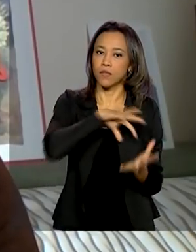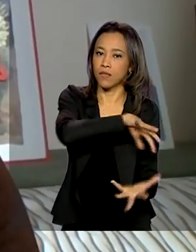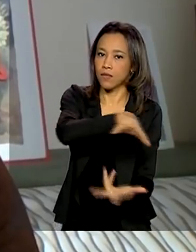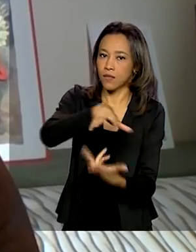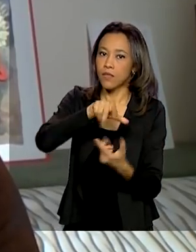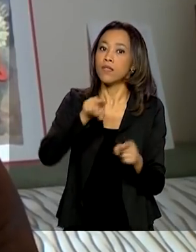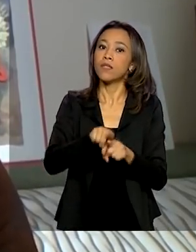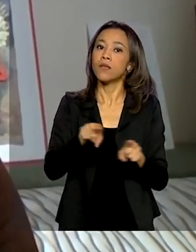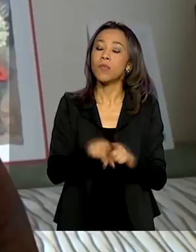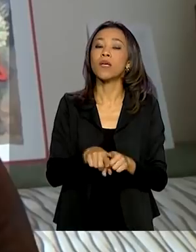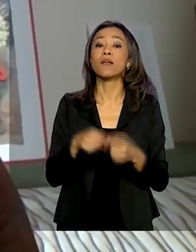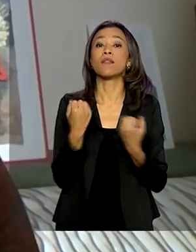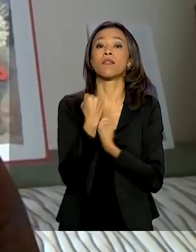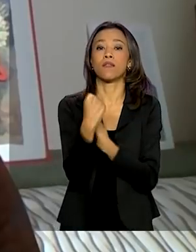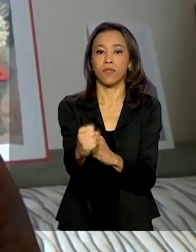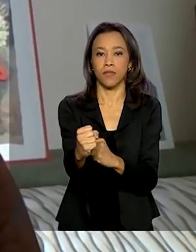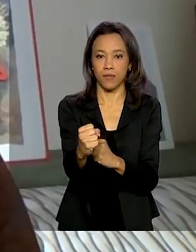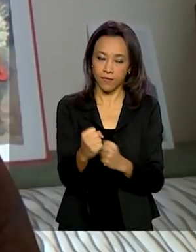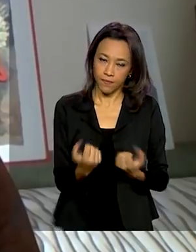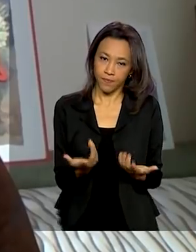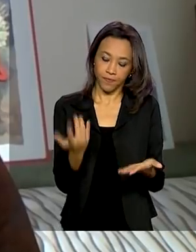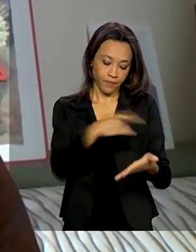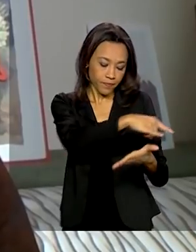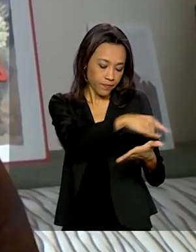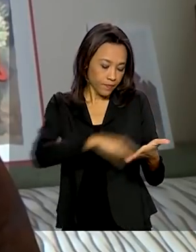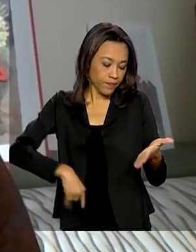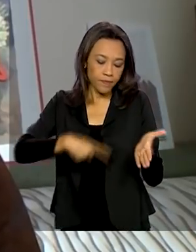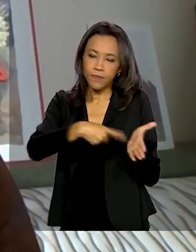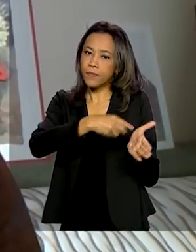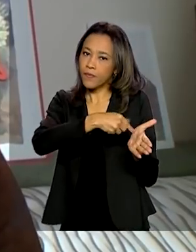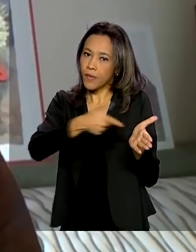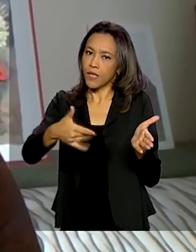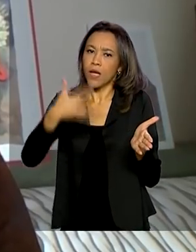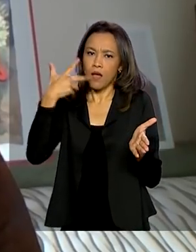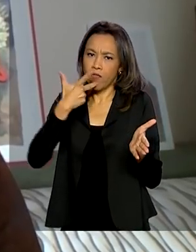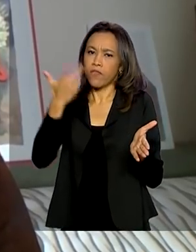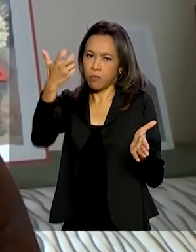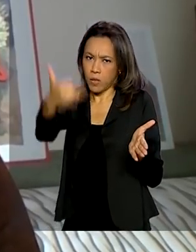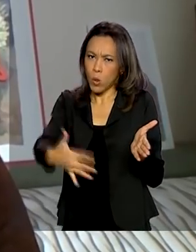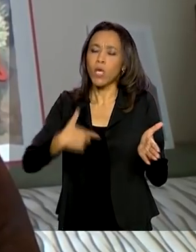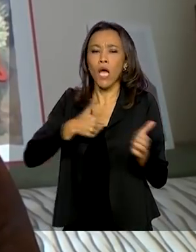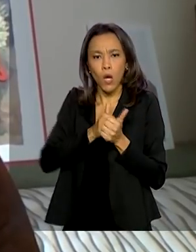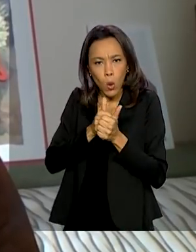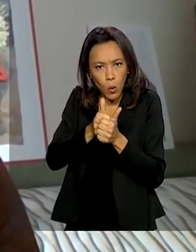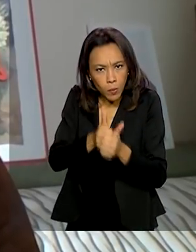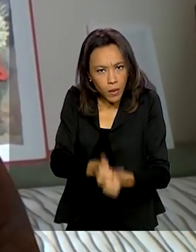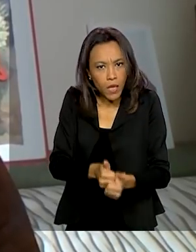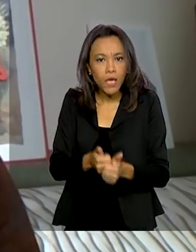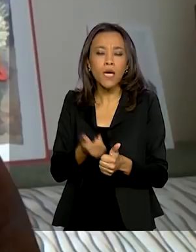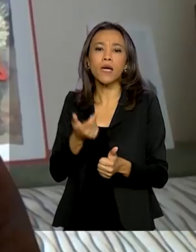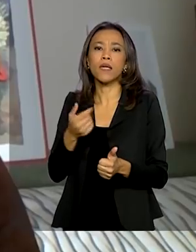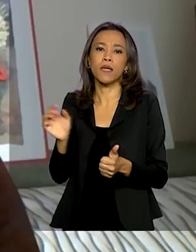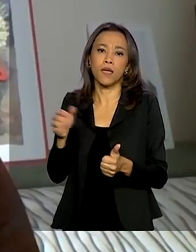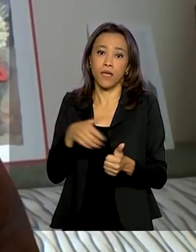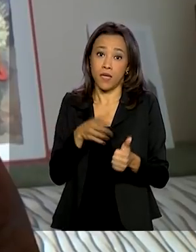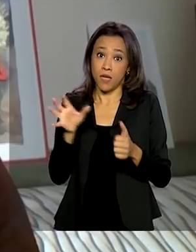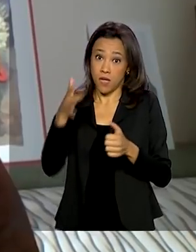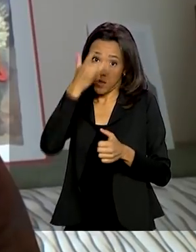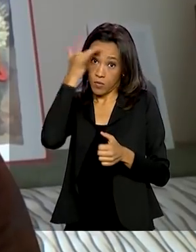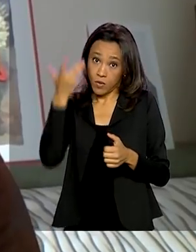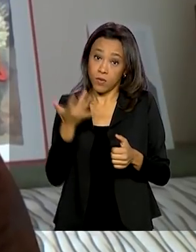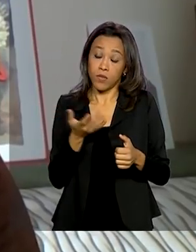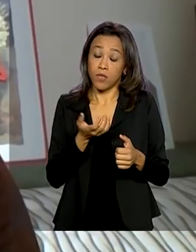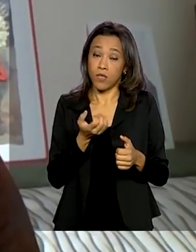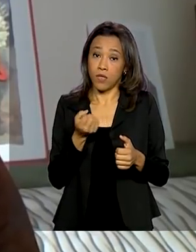Em nota, o governo brasileiro informou que segue acompanhando a situação dos viajantes brasileiros no exterior, por